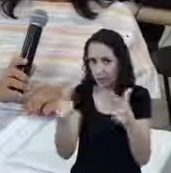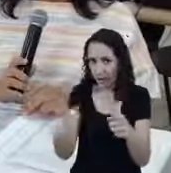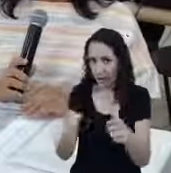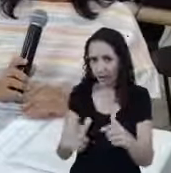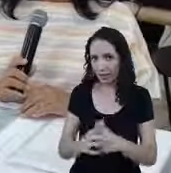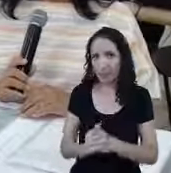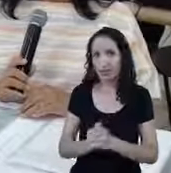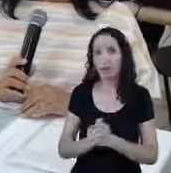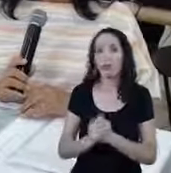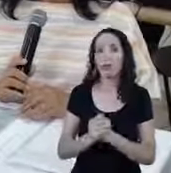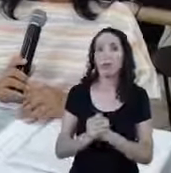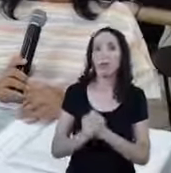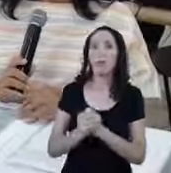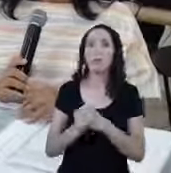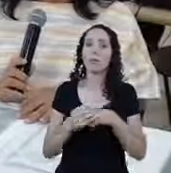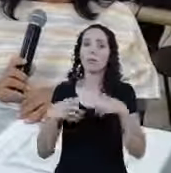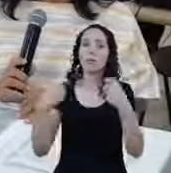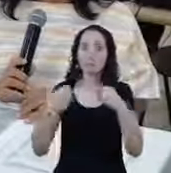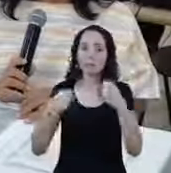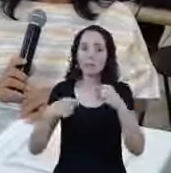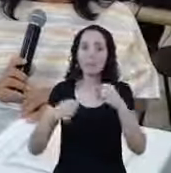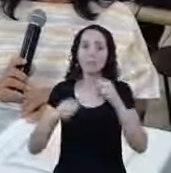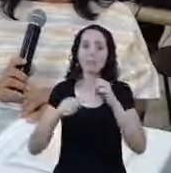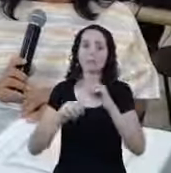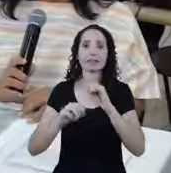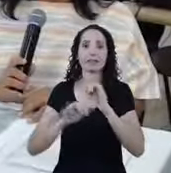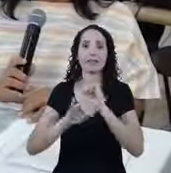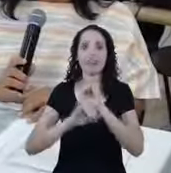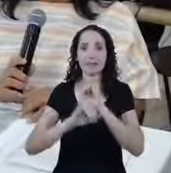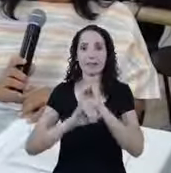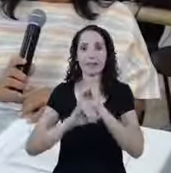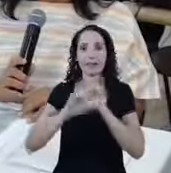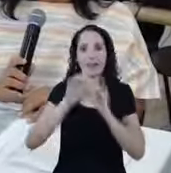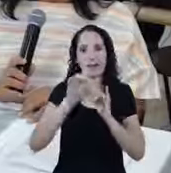a autodeclaração Que é por meio dos canais oficiais do governo